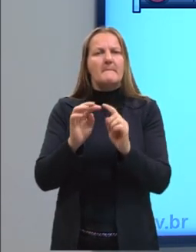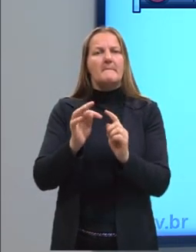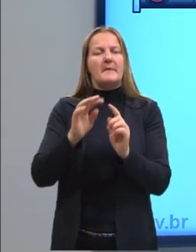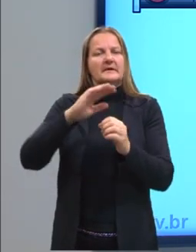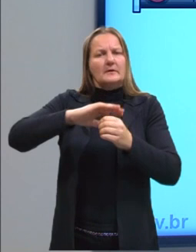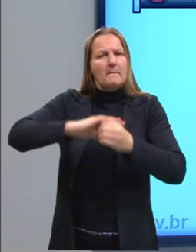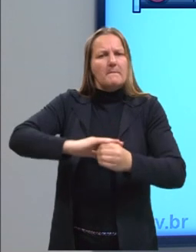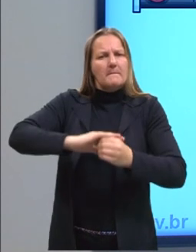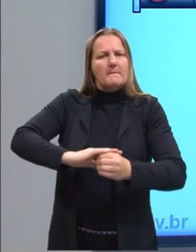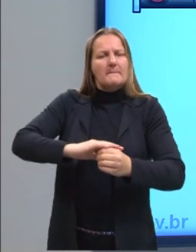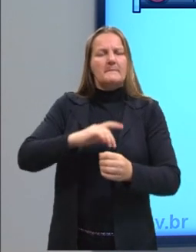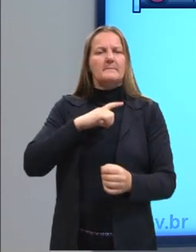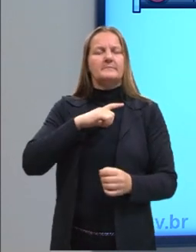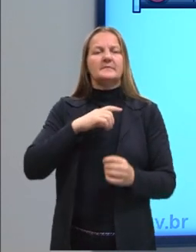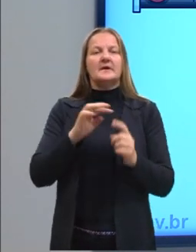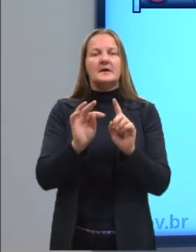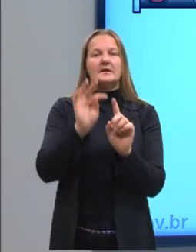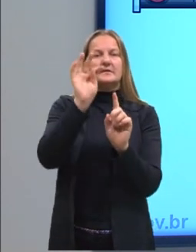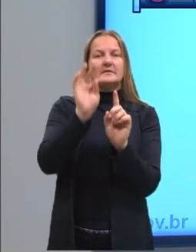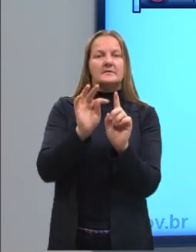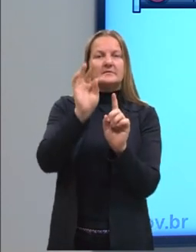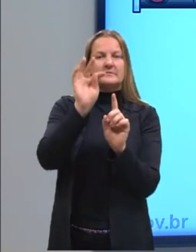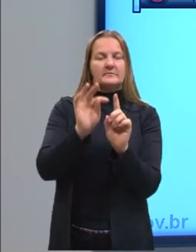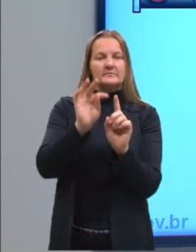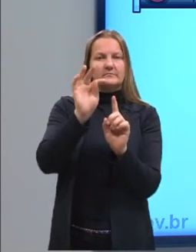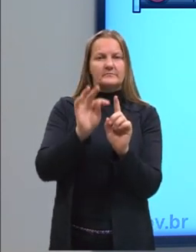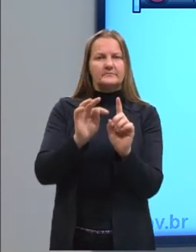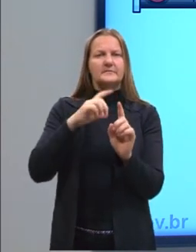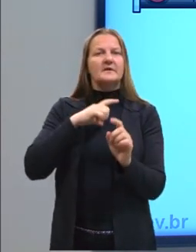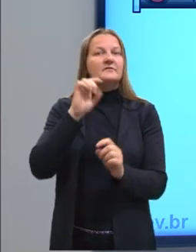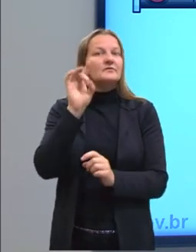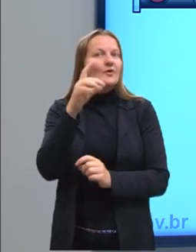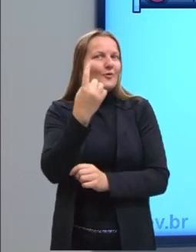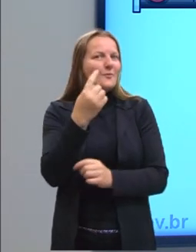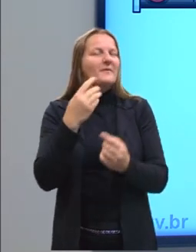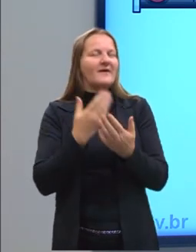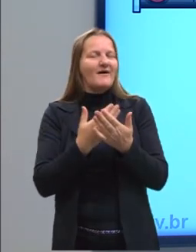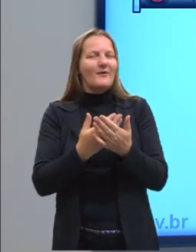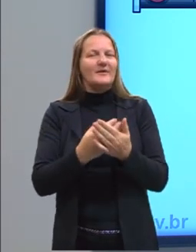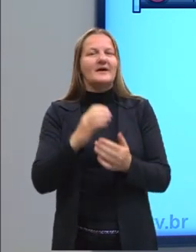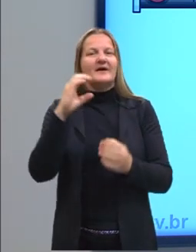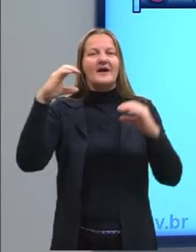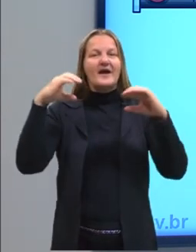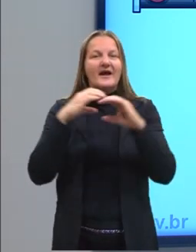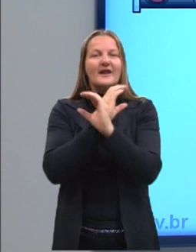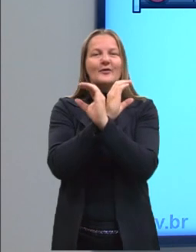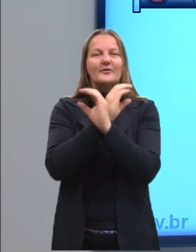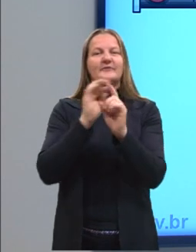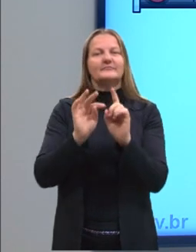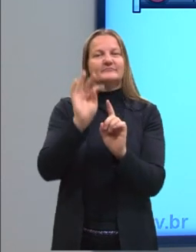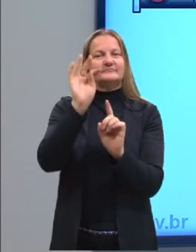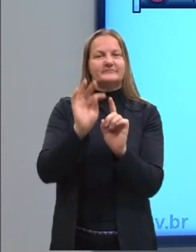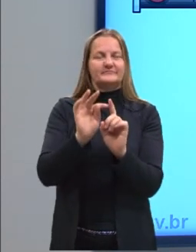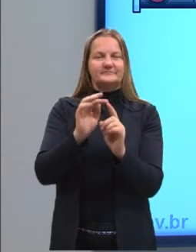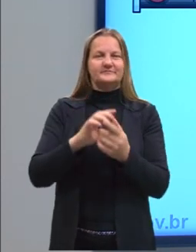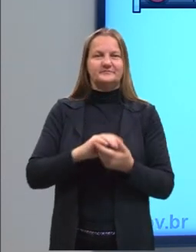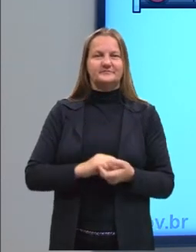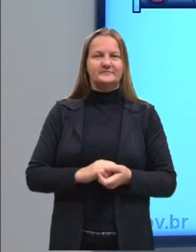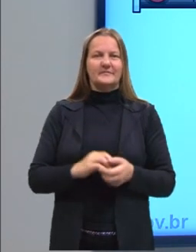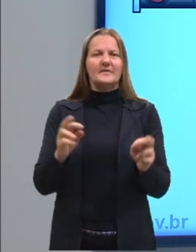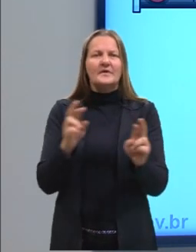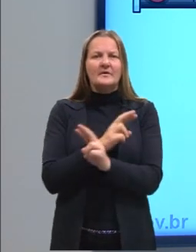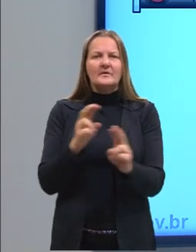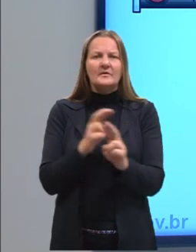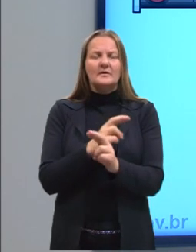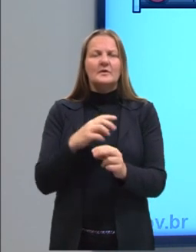ser a pressão. A temperatura também, que a gente teve uma aula somente sobre calor e temperatura. Aqui está relacionada